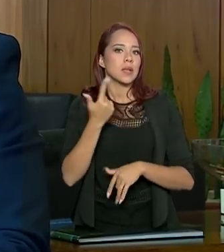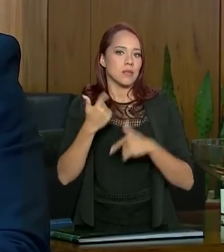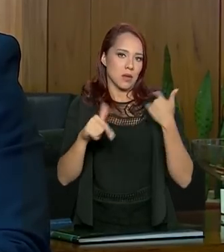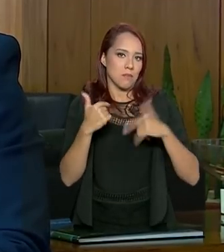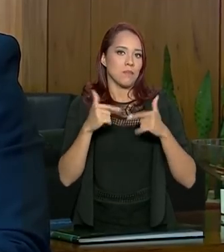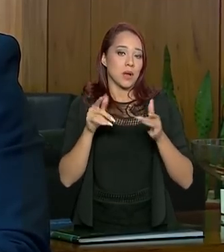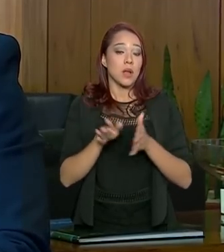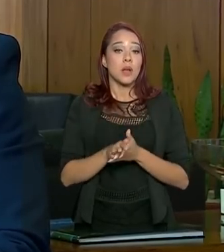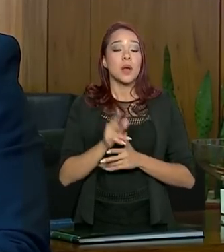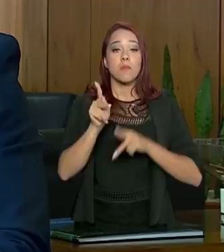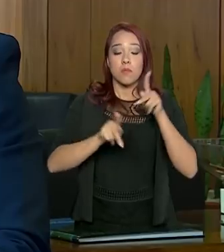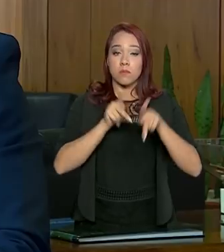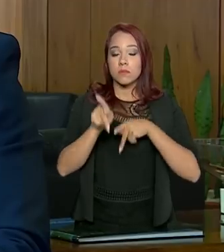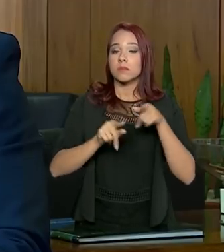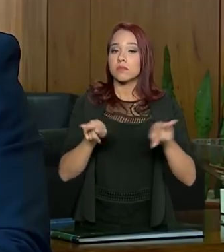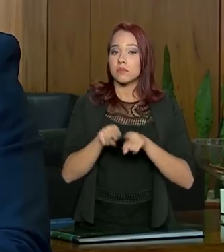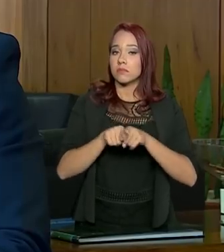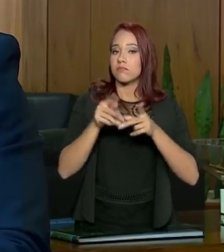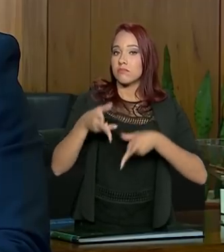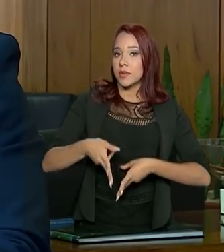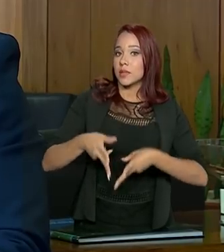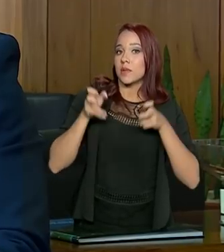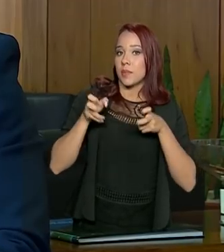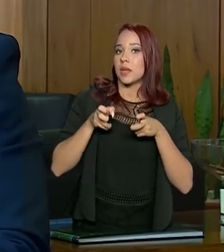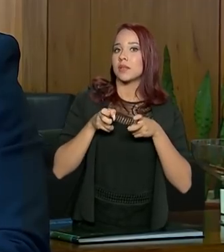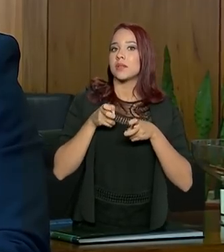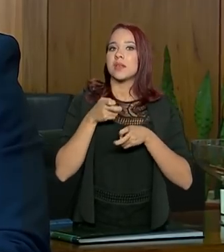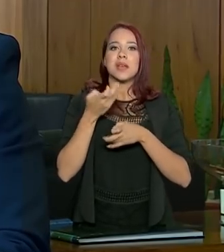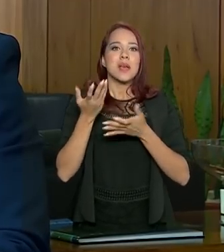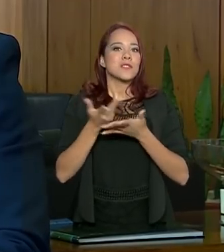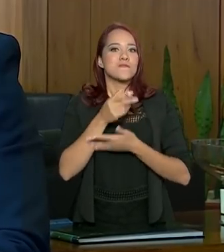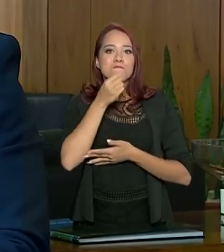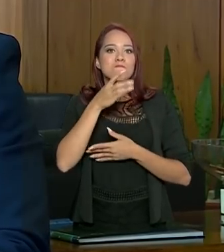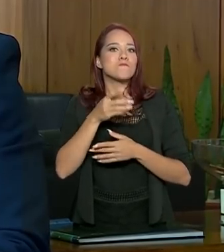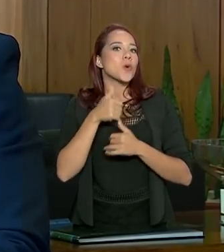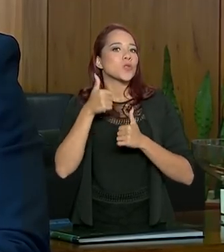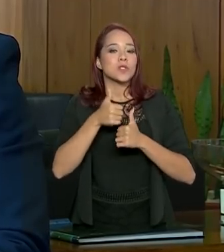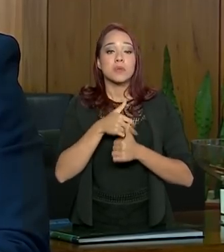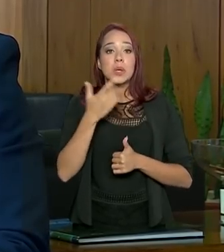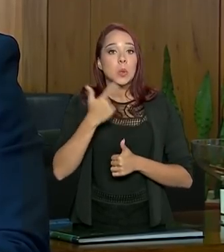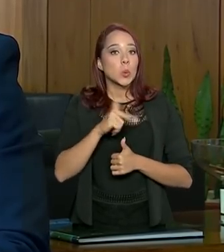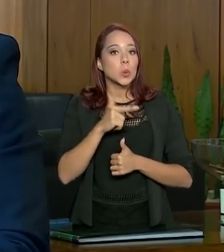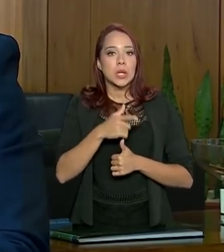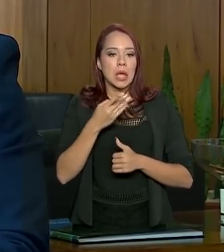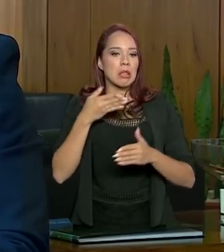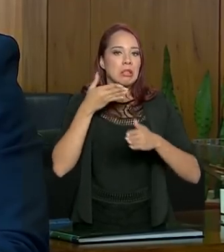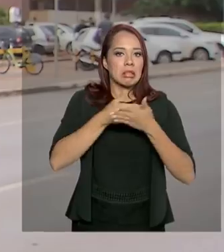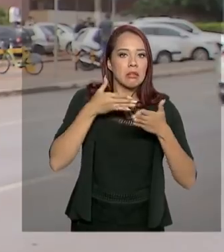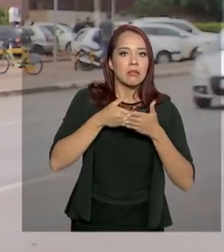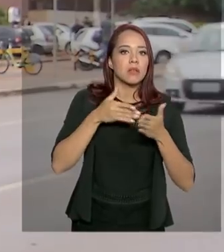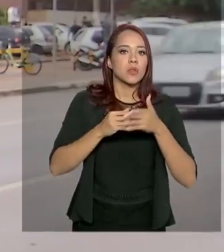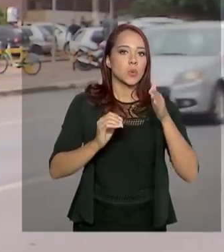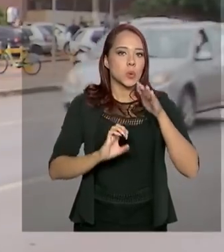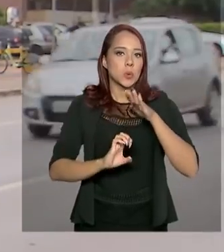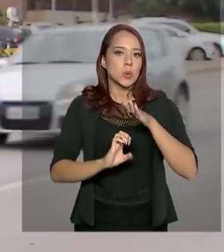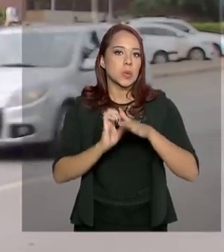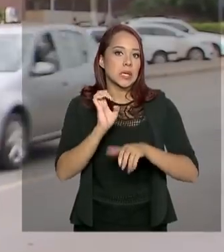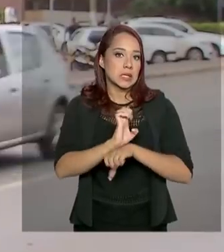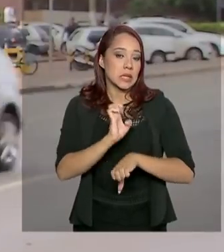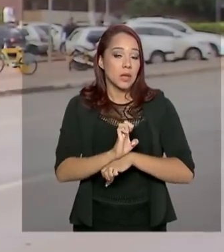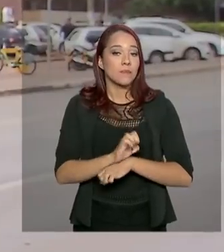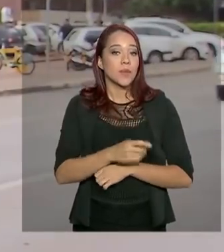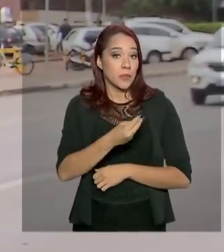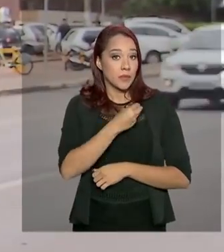que a população também percebesse de maneira muito positiva que há menos intervenção do Estado nas relações. Para tornar a vida do